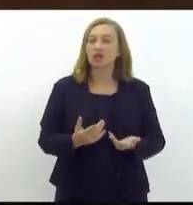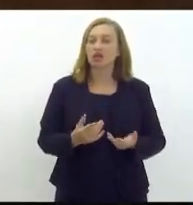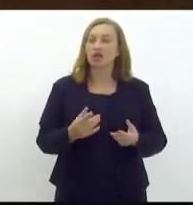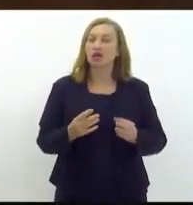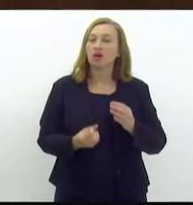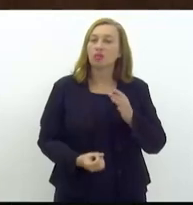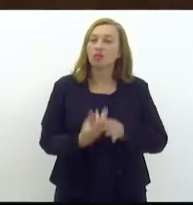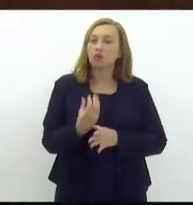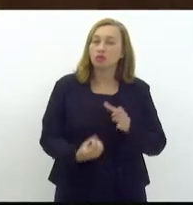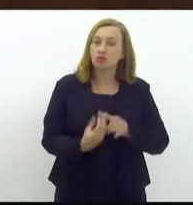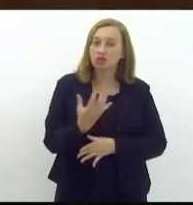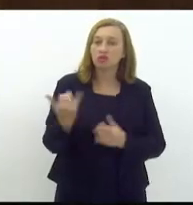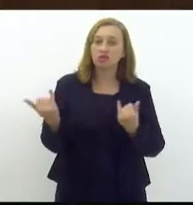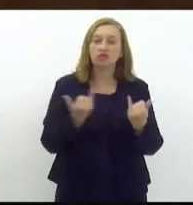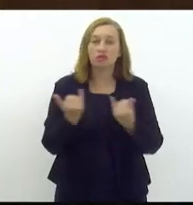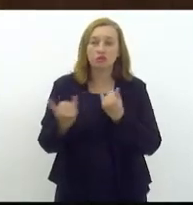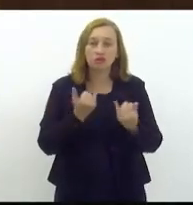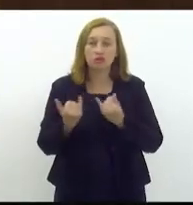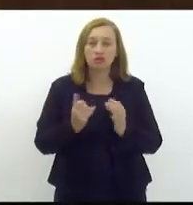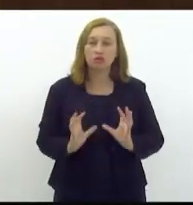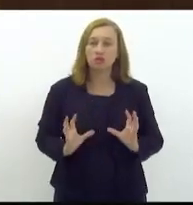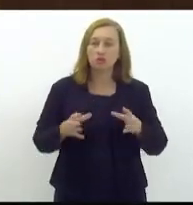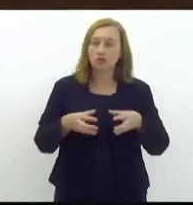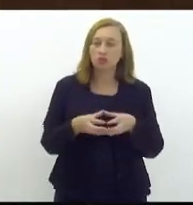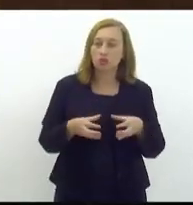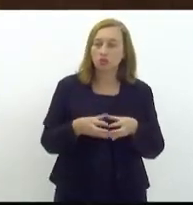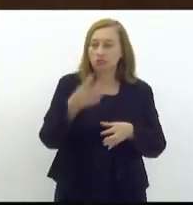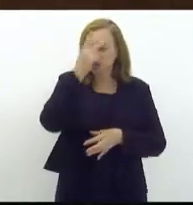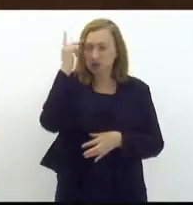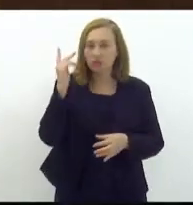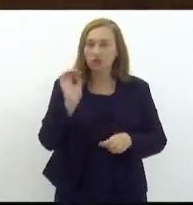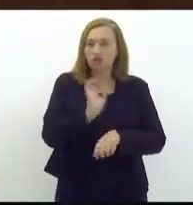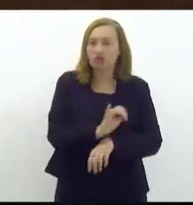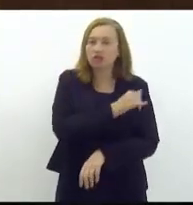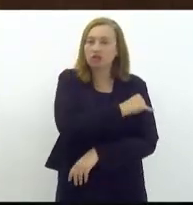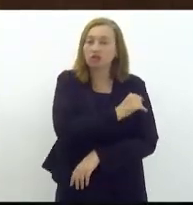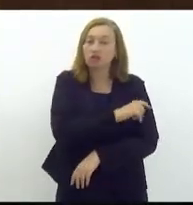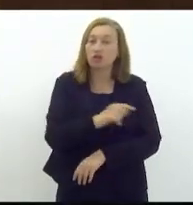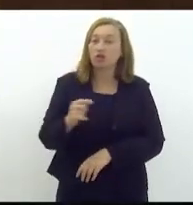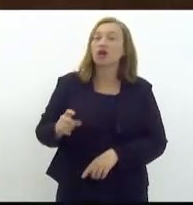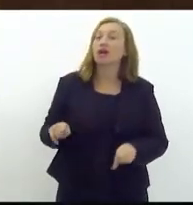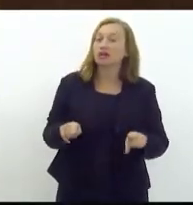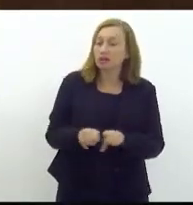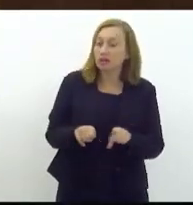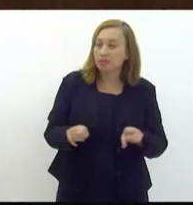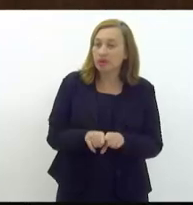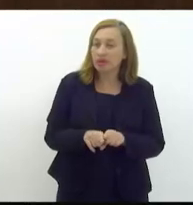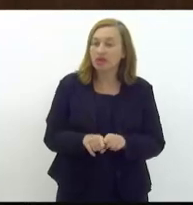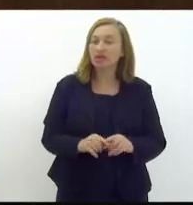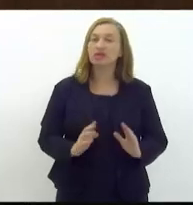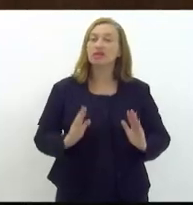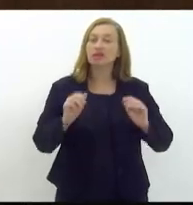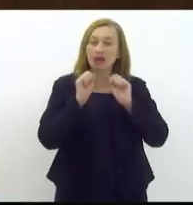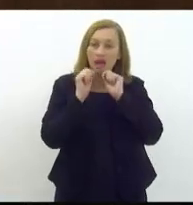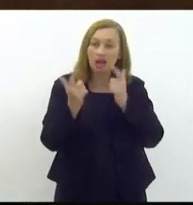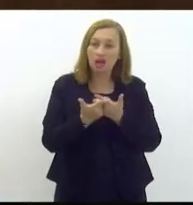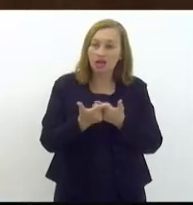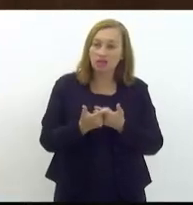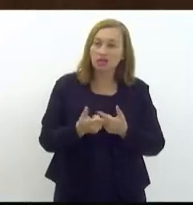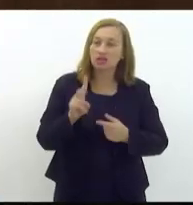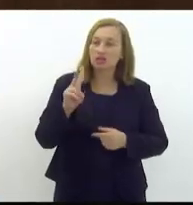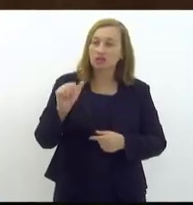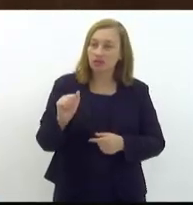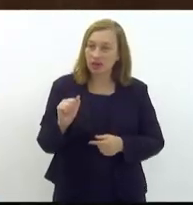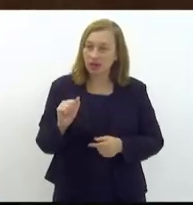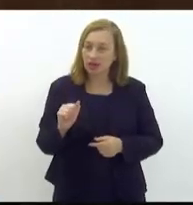produção de dados sobre essa população no estado do Rio de Janeiro. Foi aqui também a partir dessa casa que as vagas